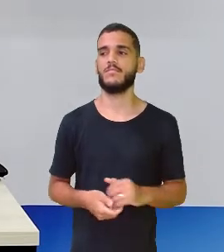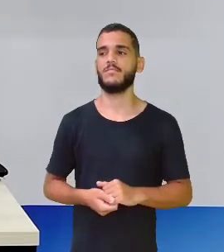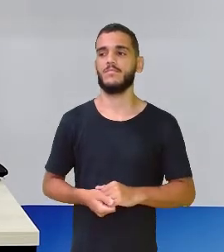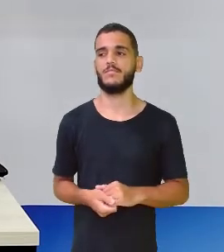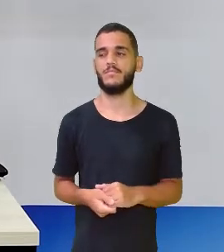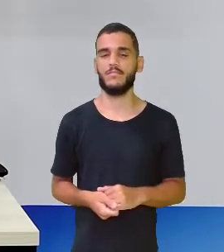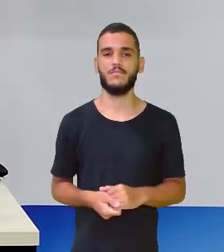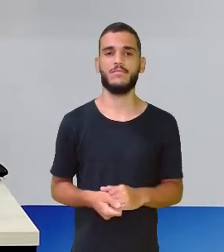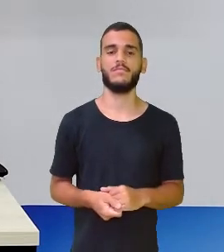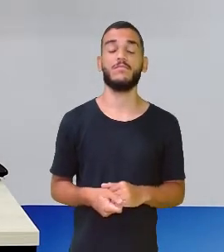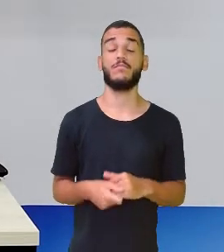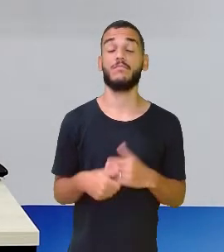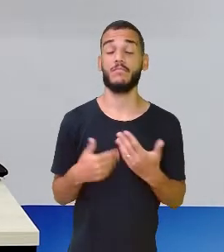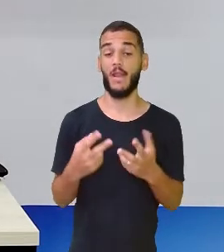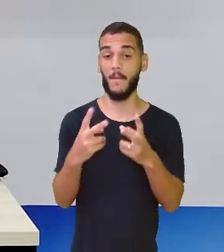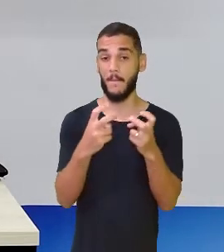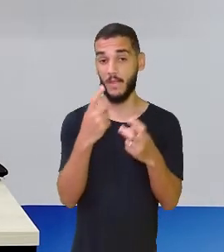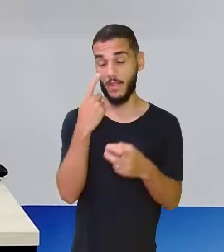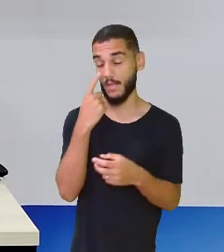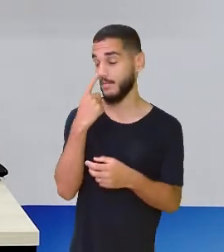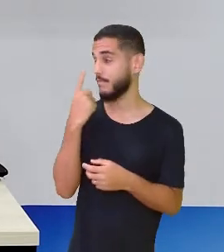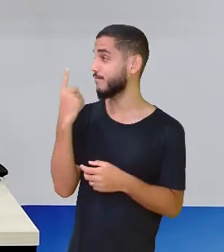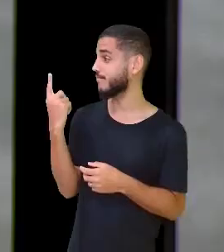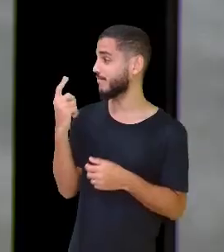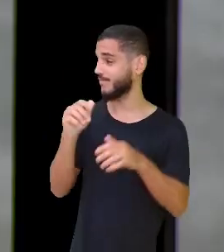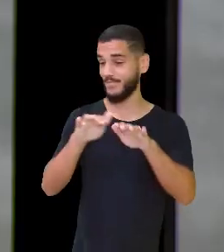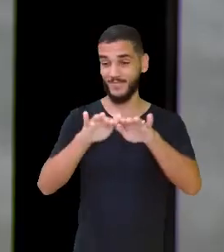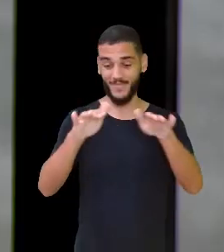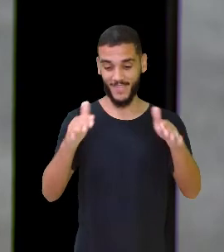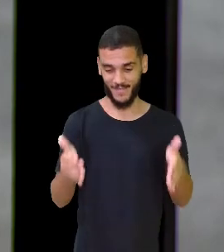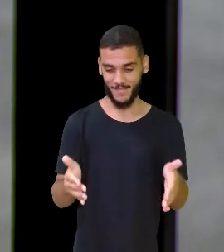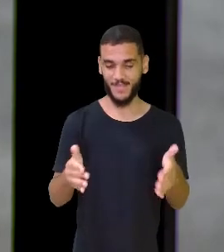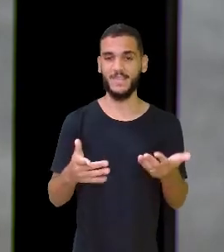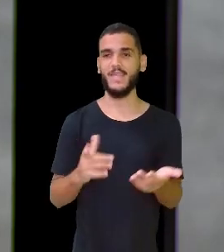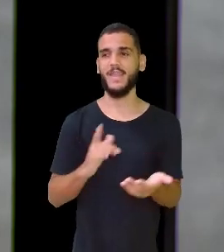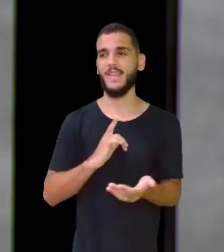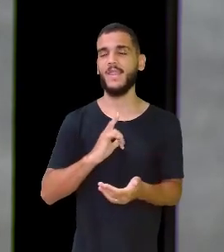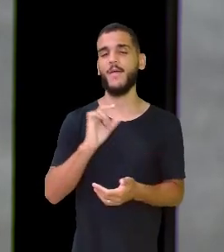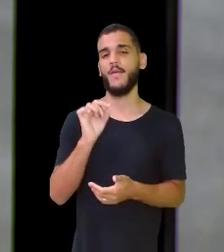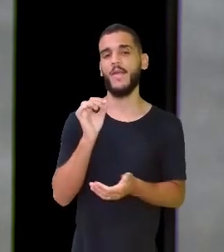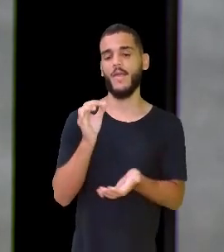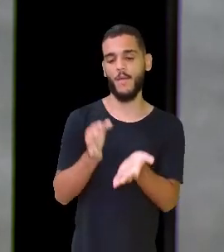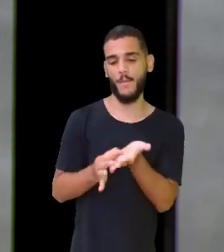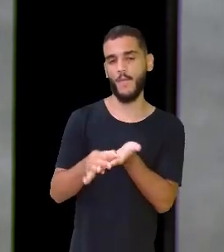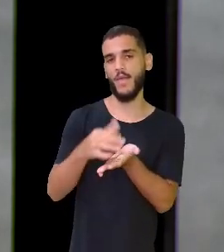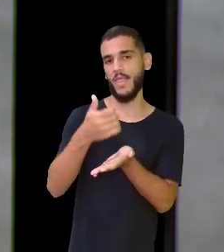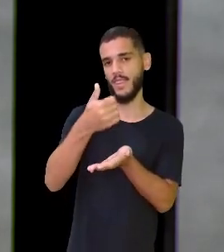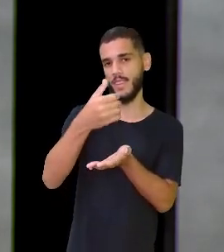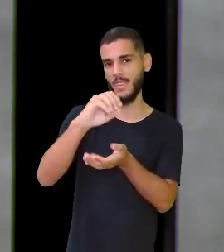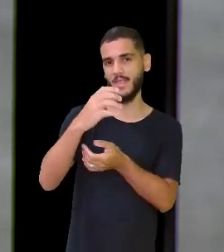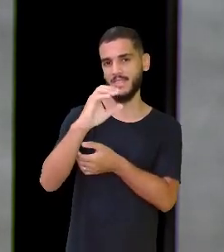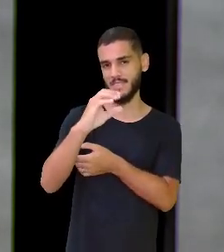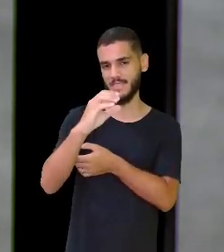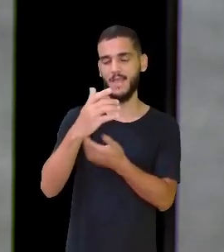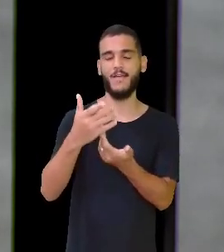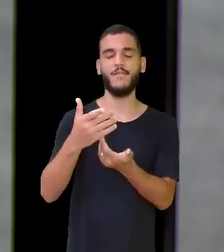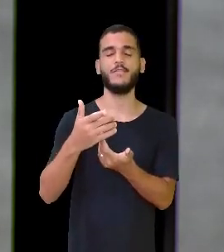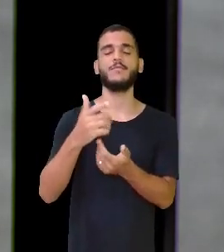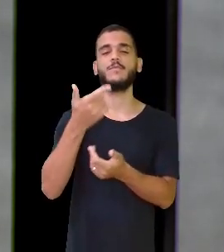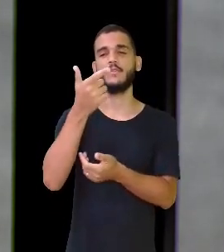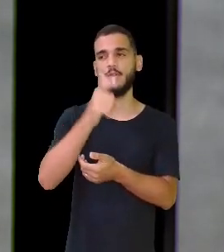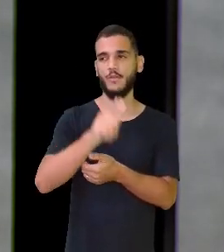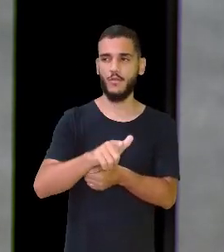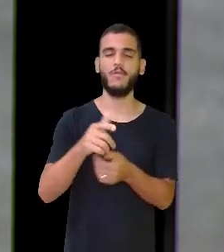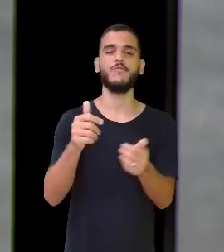Dez. É como se eu tivesse colocado uma moeda de dez centavos. Uma, duas, três, quatro, cinco. E de novo.